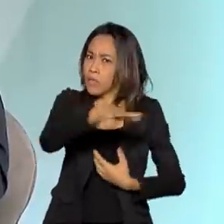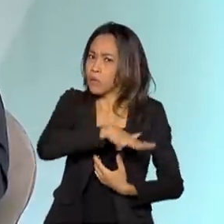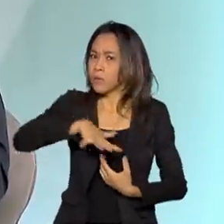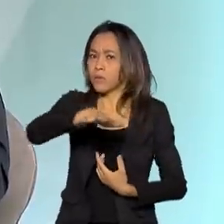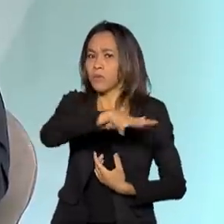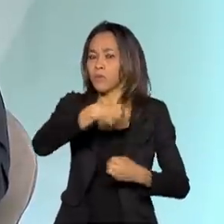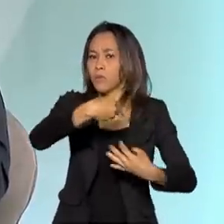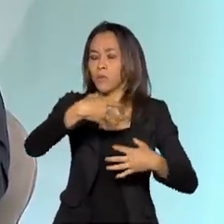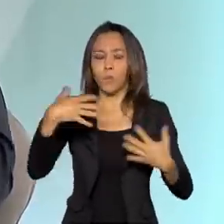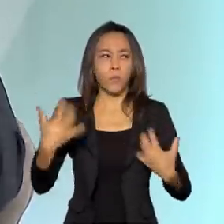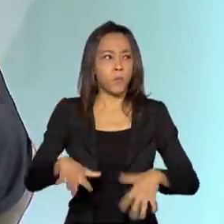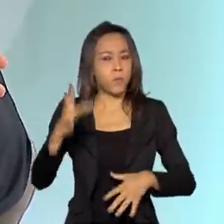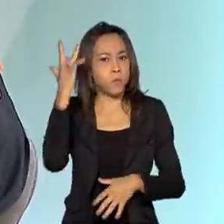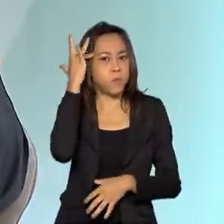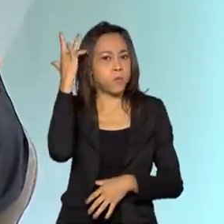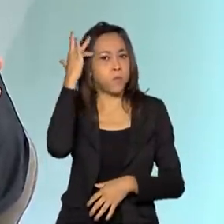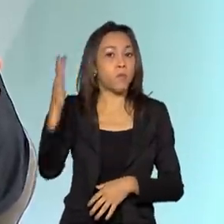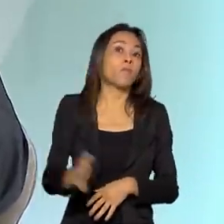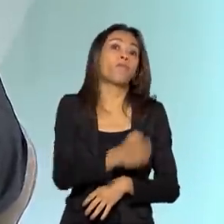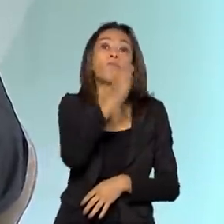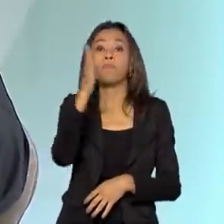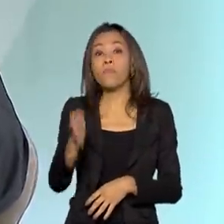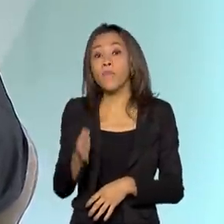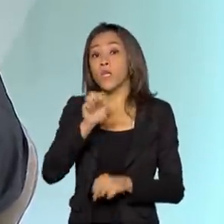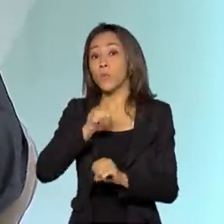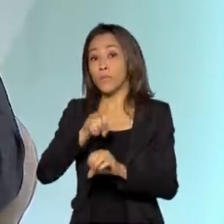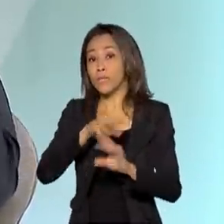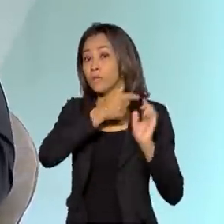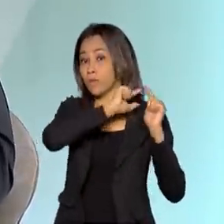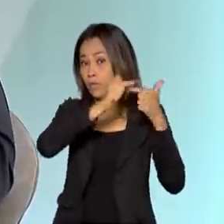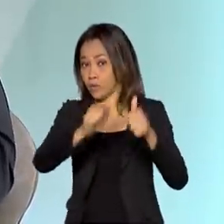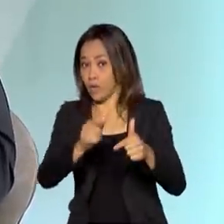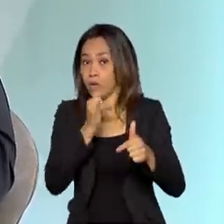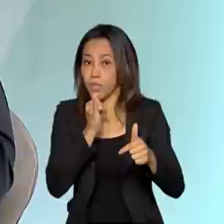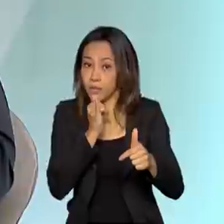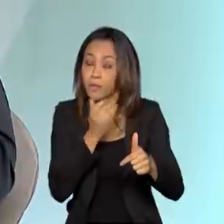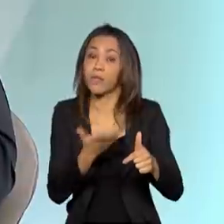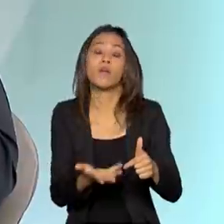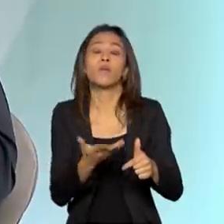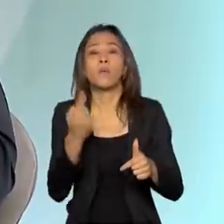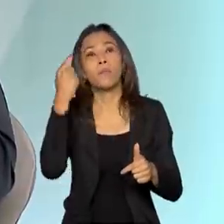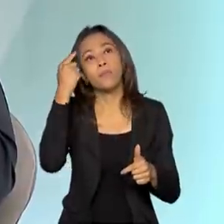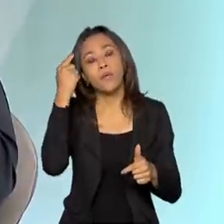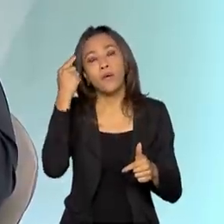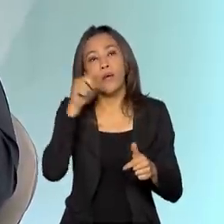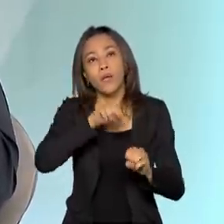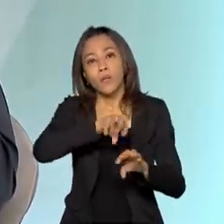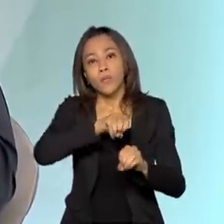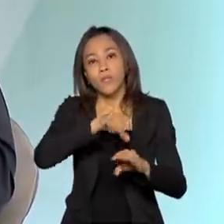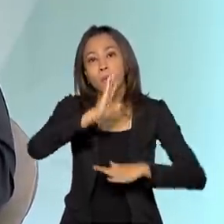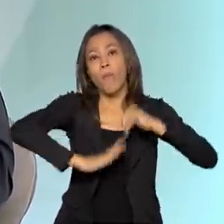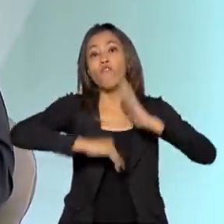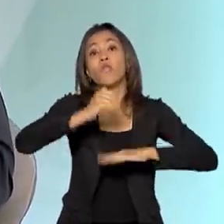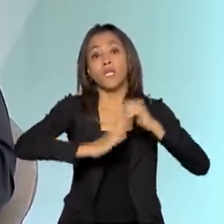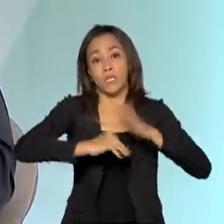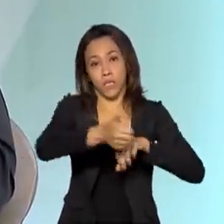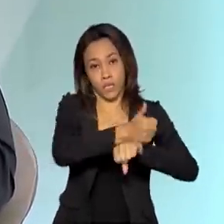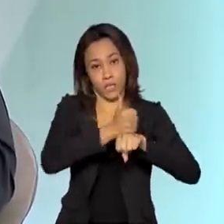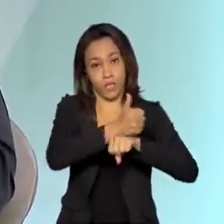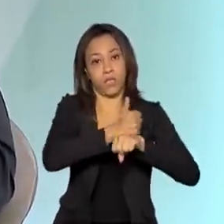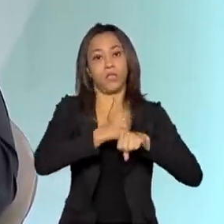potencialidades. Mas, falando de educação tradicional, nós pensemos, por exemplo, na educação profissionalizante.